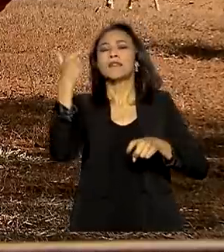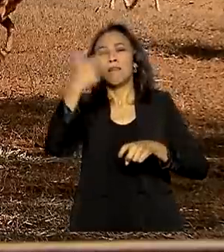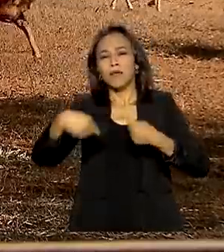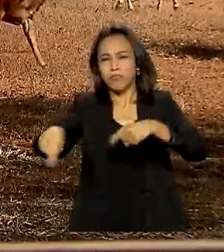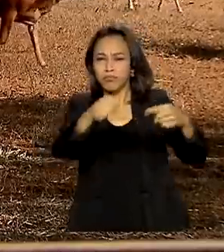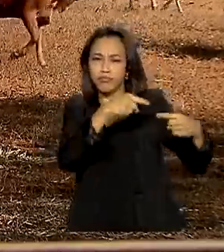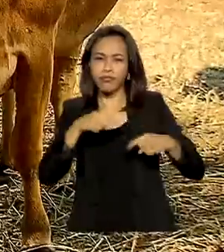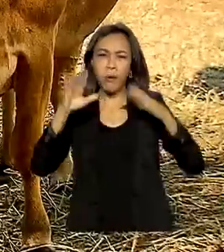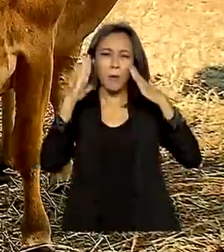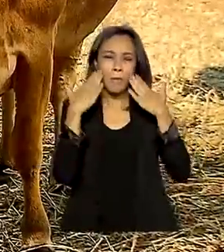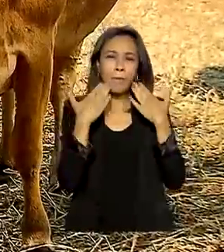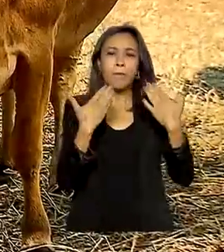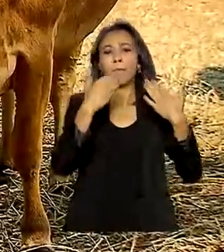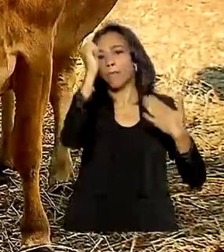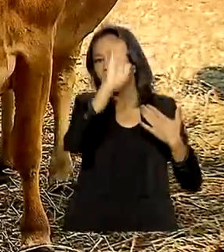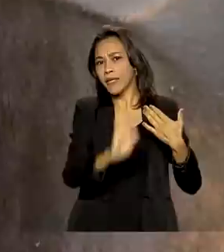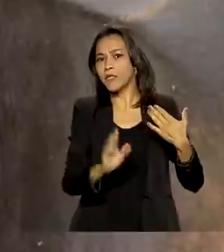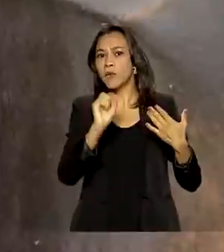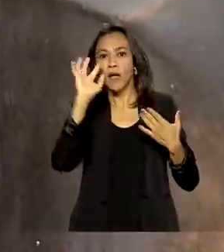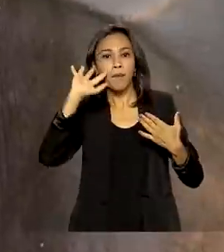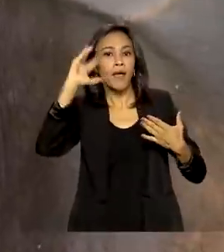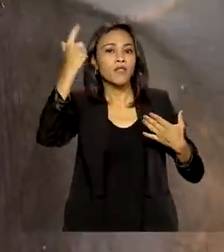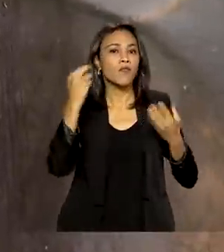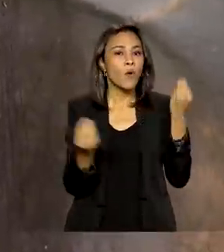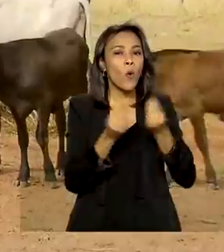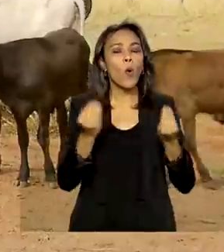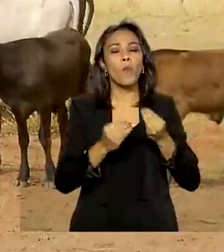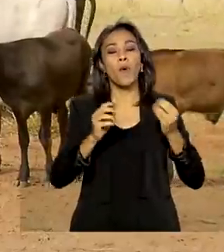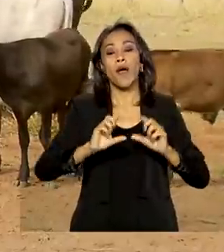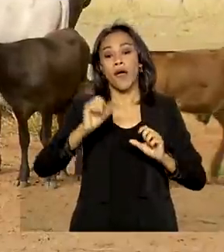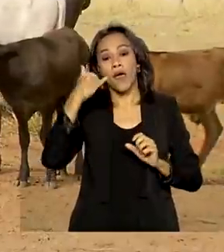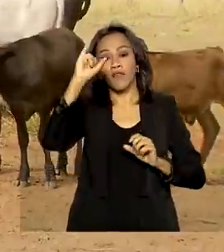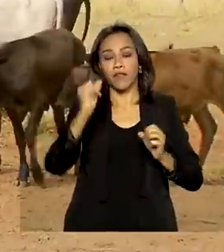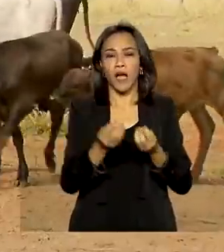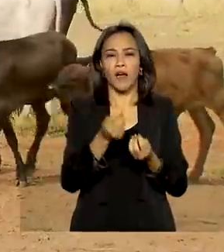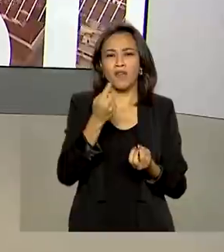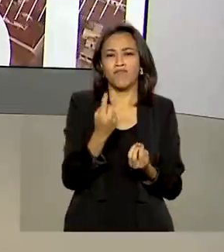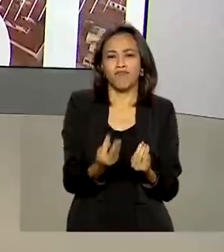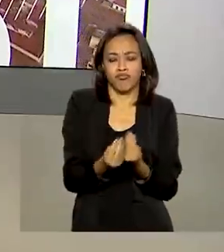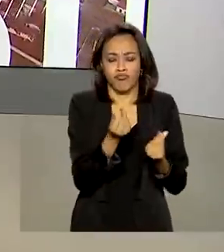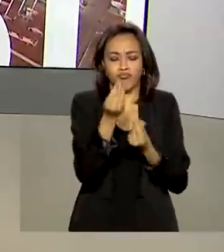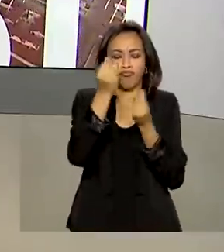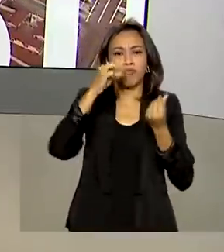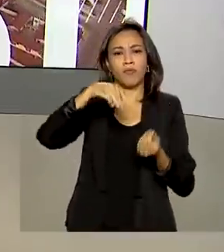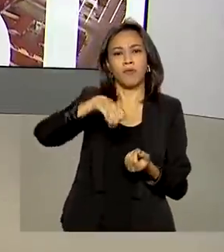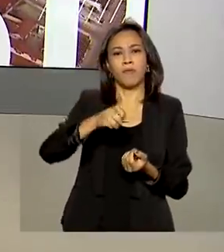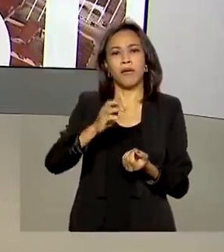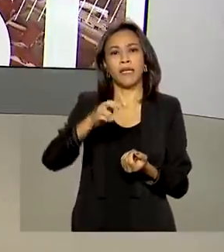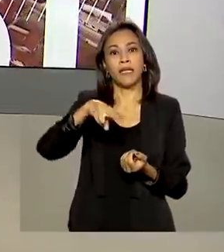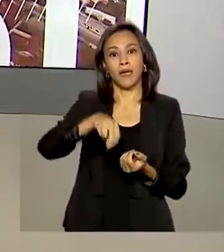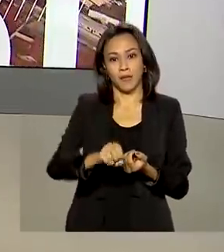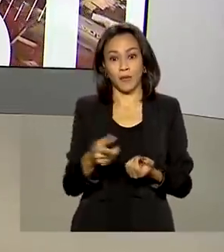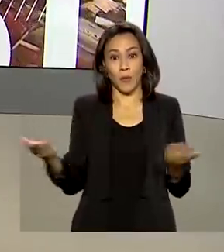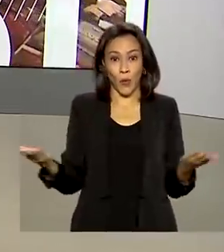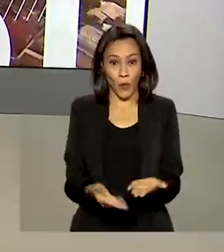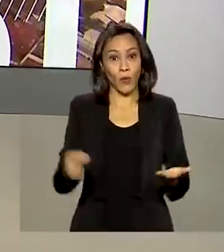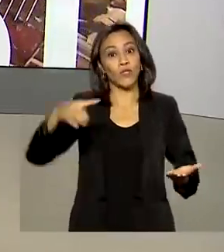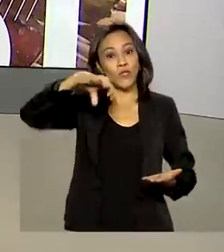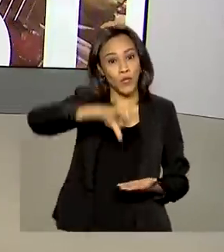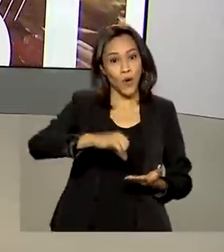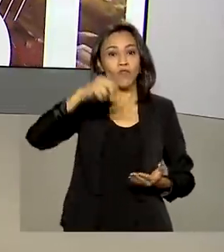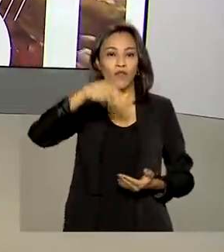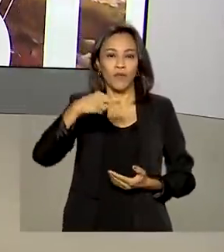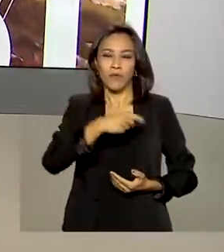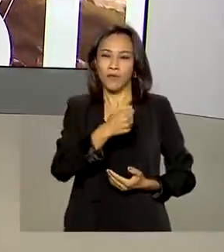Brasil apresenta soluções para a redução das emissões de metano no campo. Terça-feira, 9 de novembro de